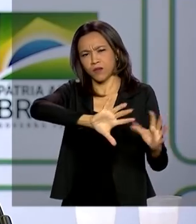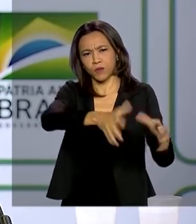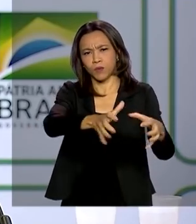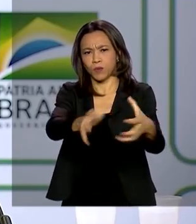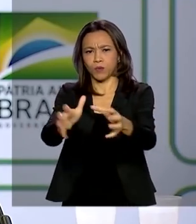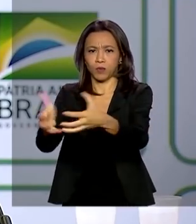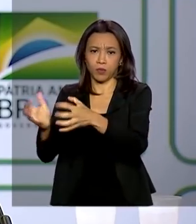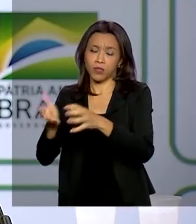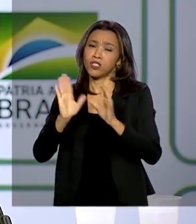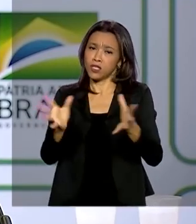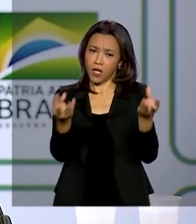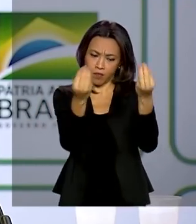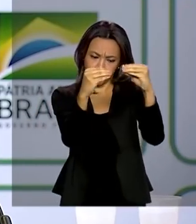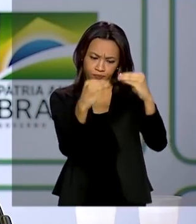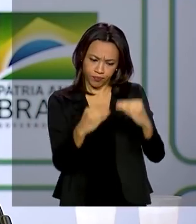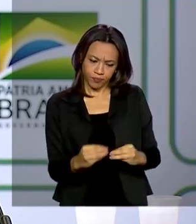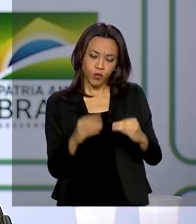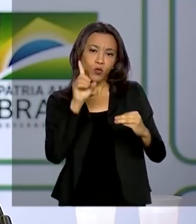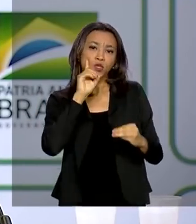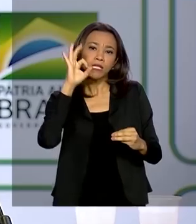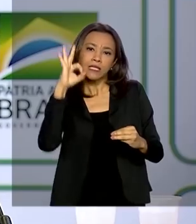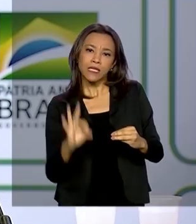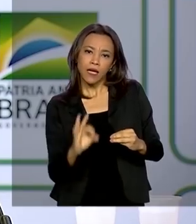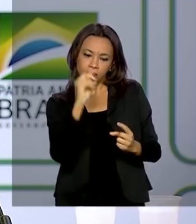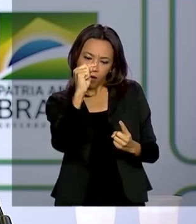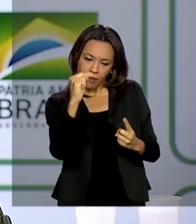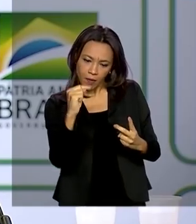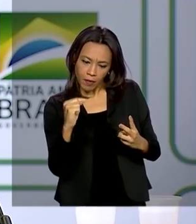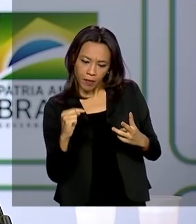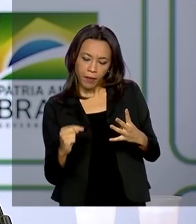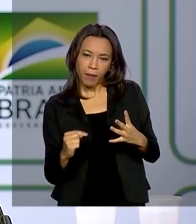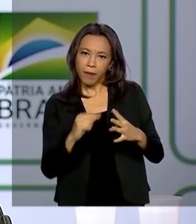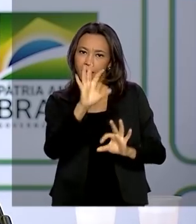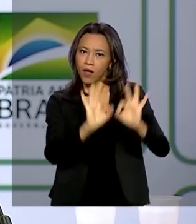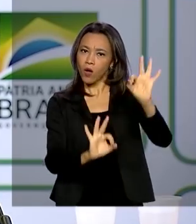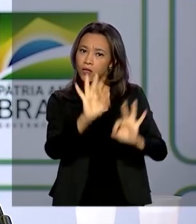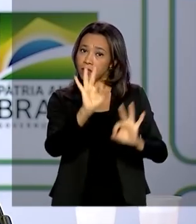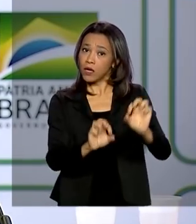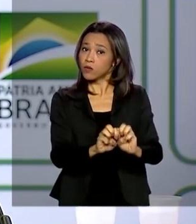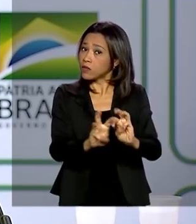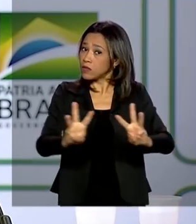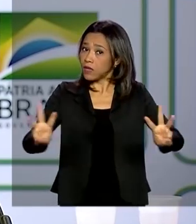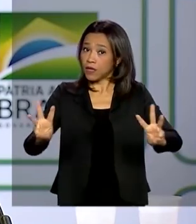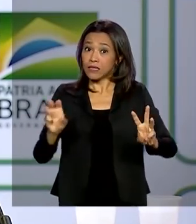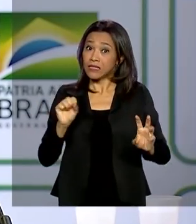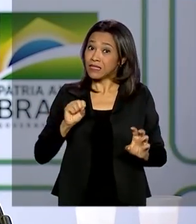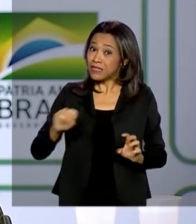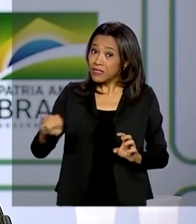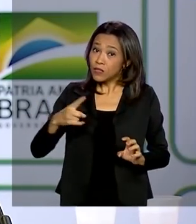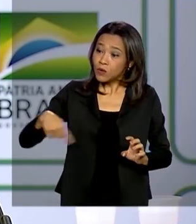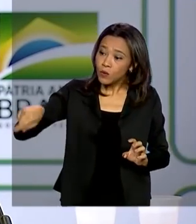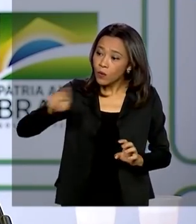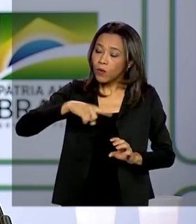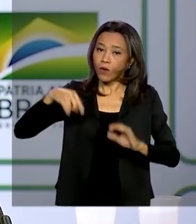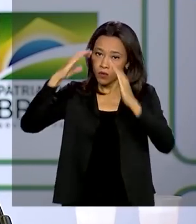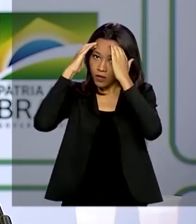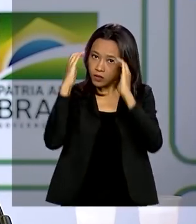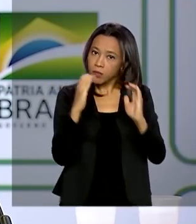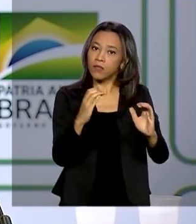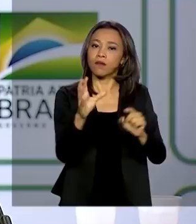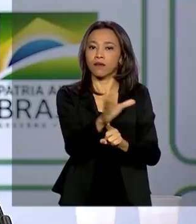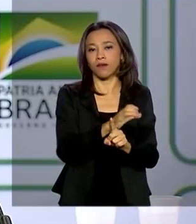estão todos no site, do dia tal ao dia tal, do dia tal ao dia tal. Se todo mundo obedecer o calendário,